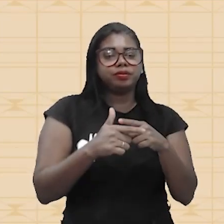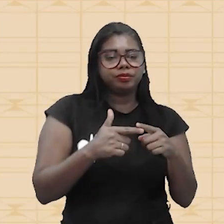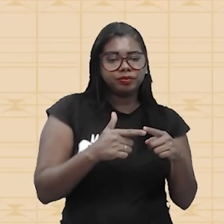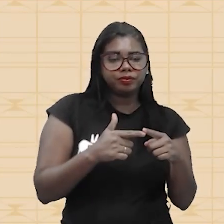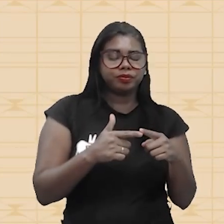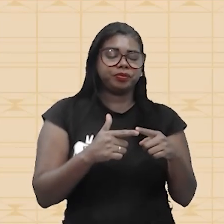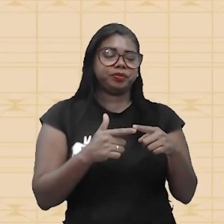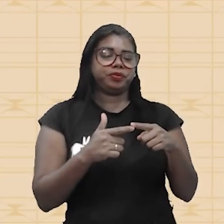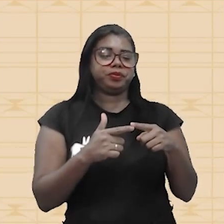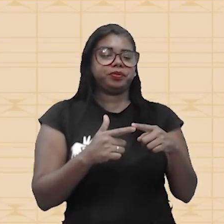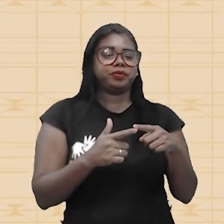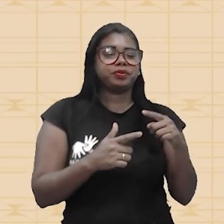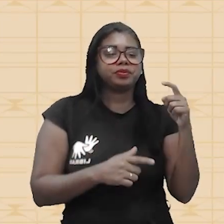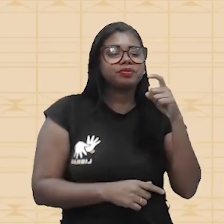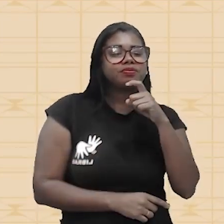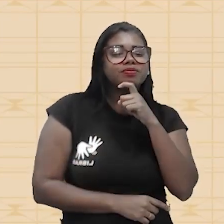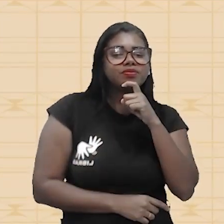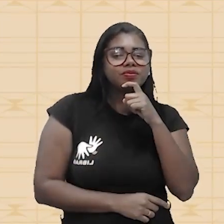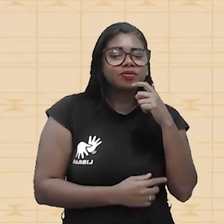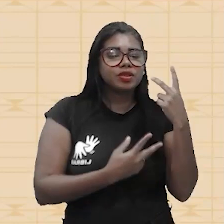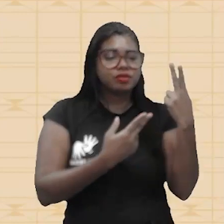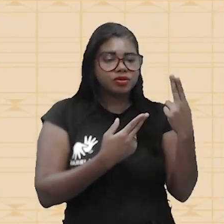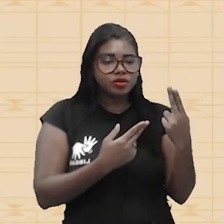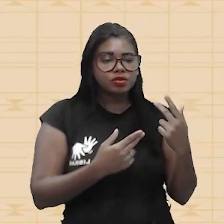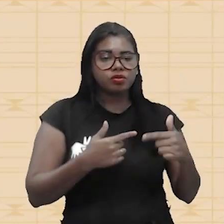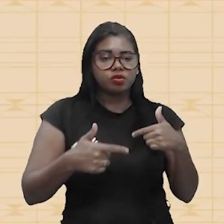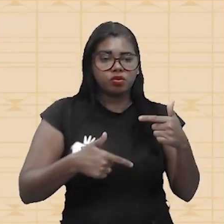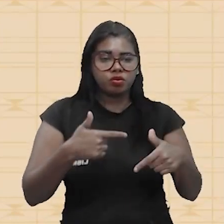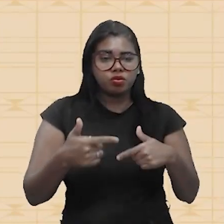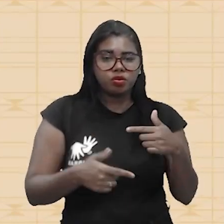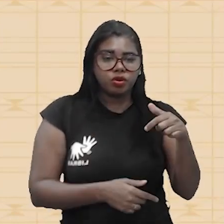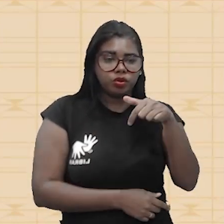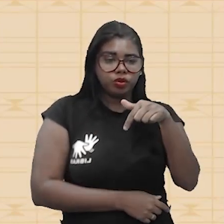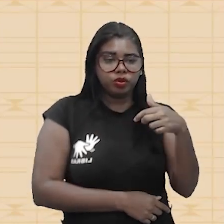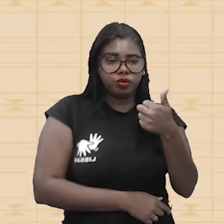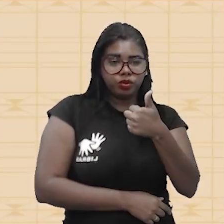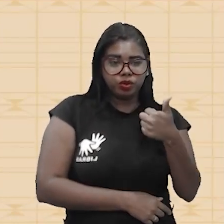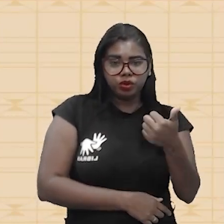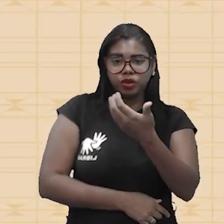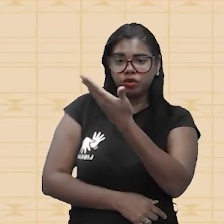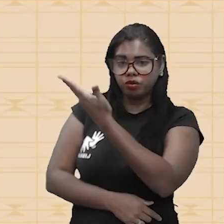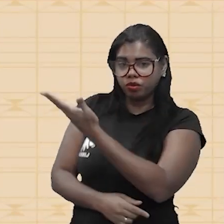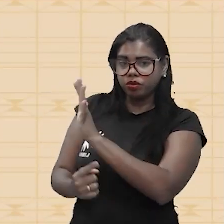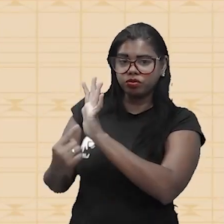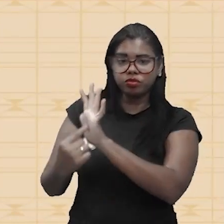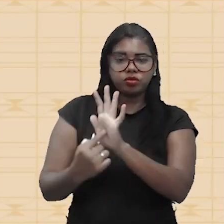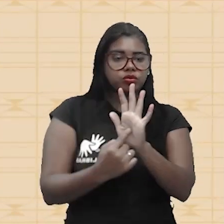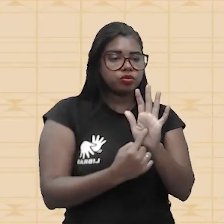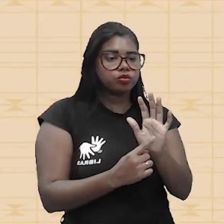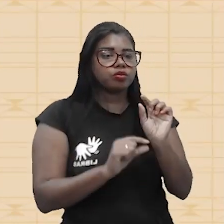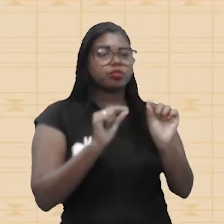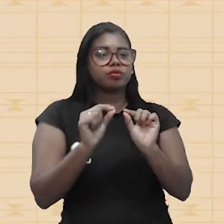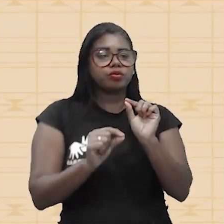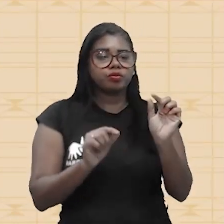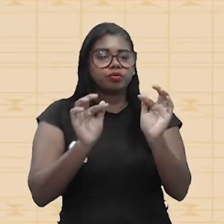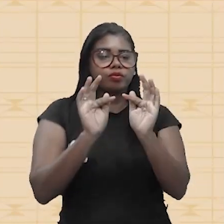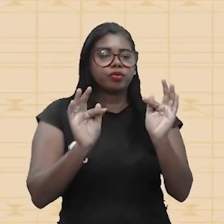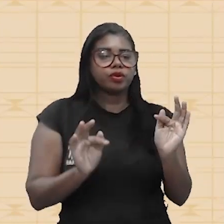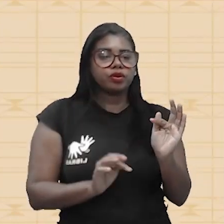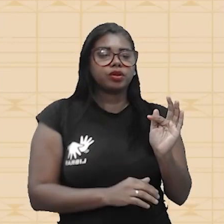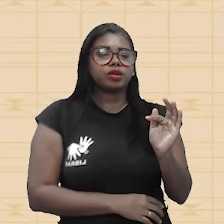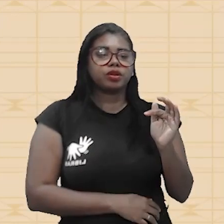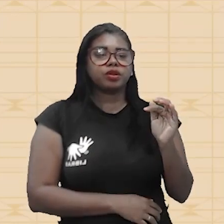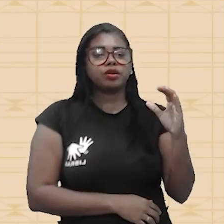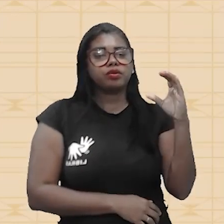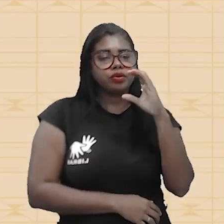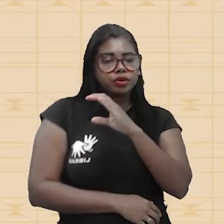é igual ao trabalho. Lembrando que o Q1 aí, ele está representado como a fonte quente, o Q2, a